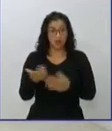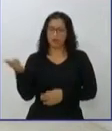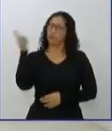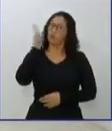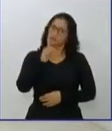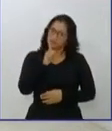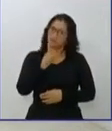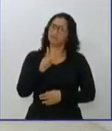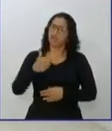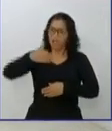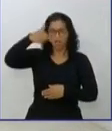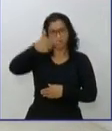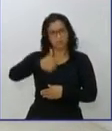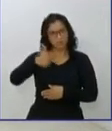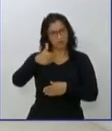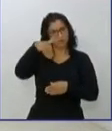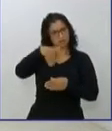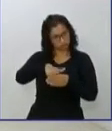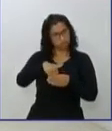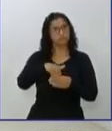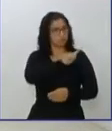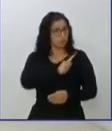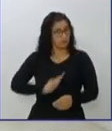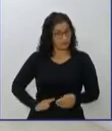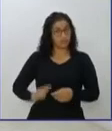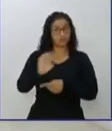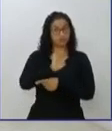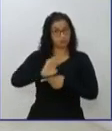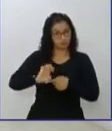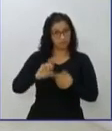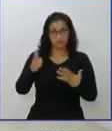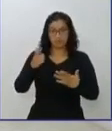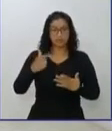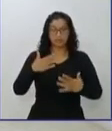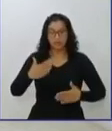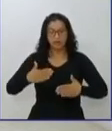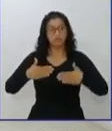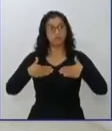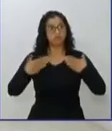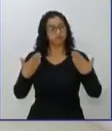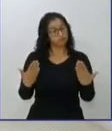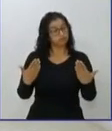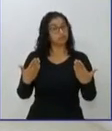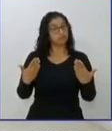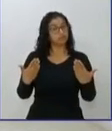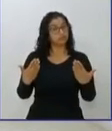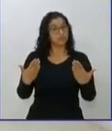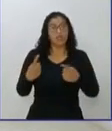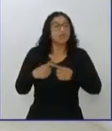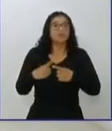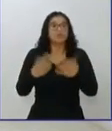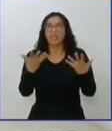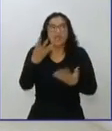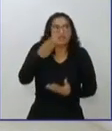possibilidade real de se tornar governador do estado. Isso não lhe surpreende num determinado momento porque o senhor não teria uma